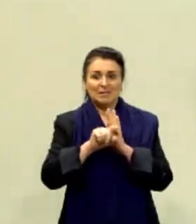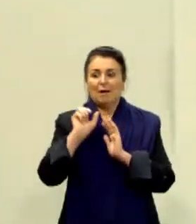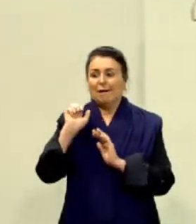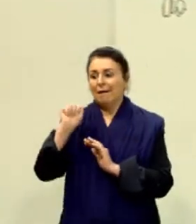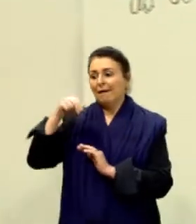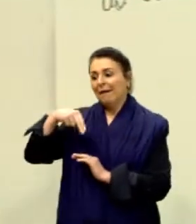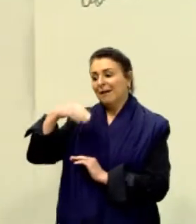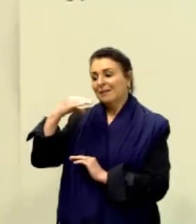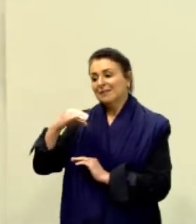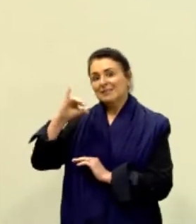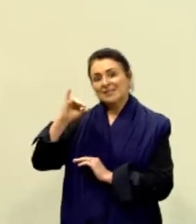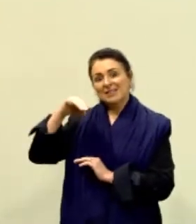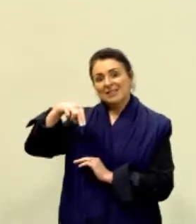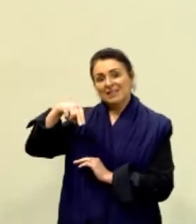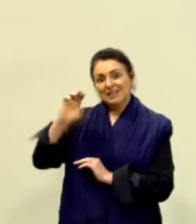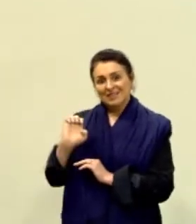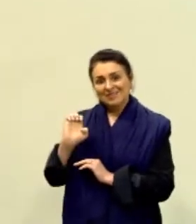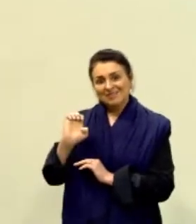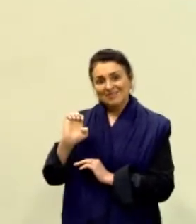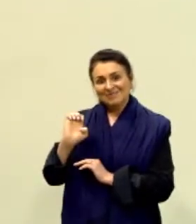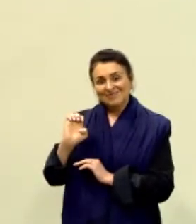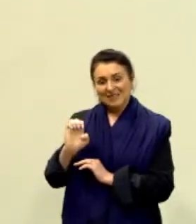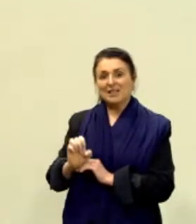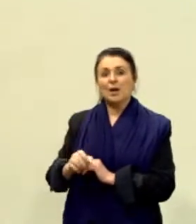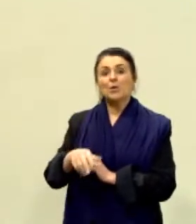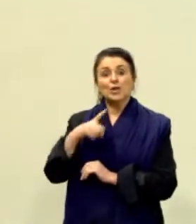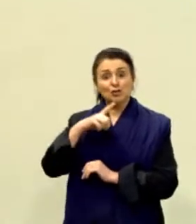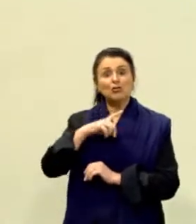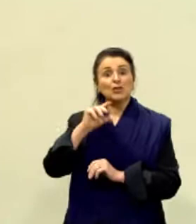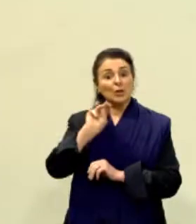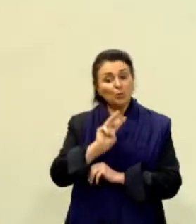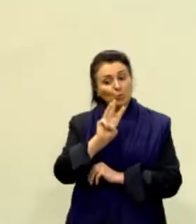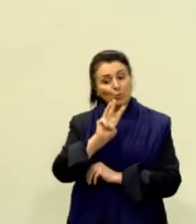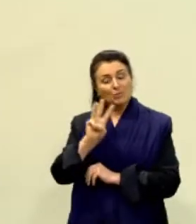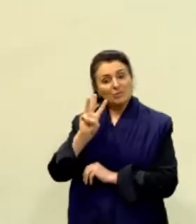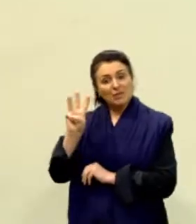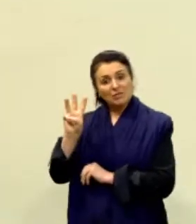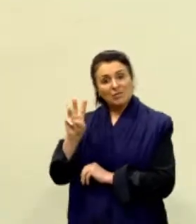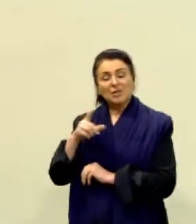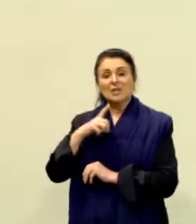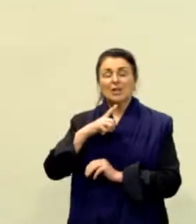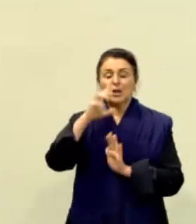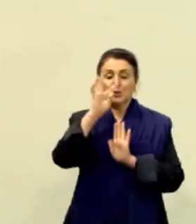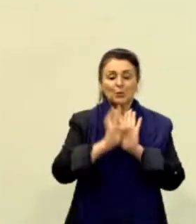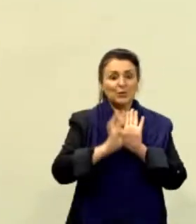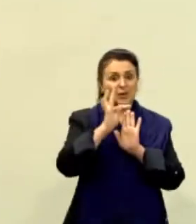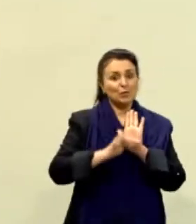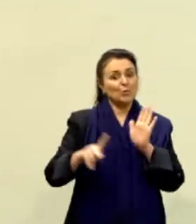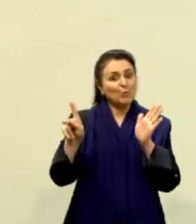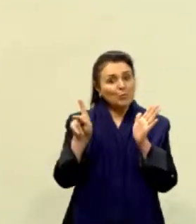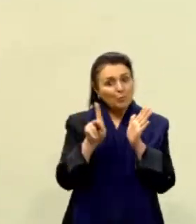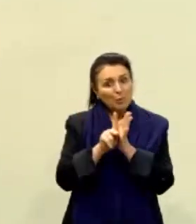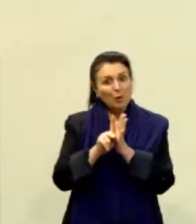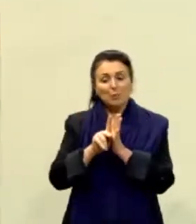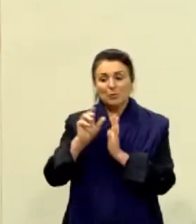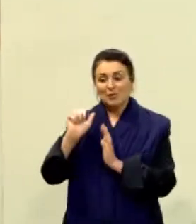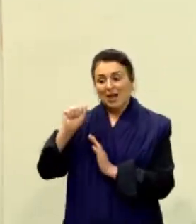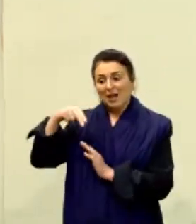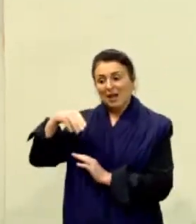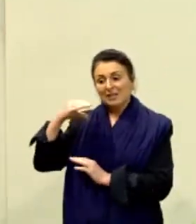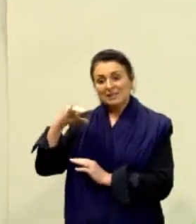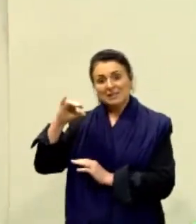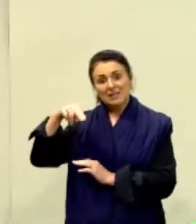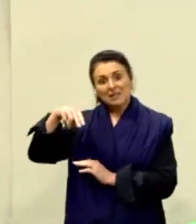veiculada pelo site, e-mail e mensagem. E aqui a gente tem um texto que é da Ancine. Gente, olha